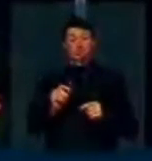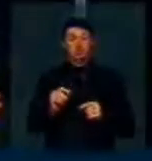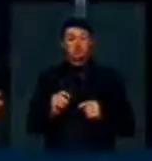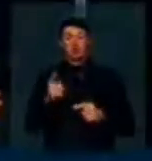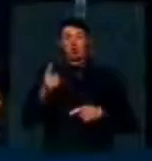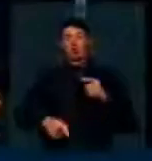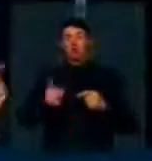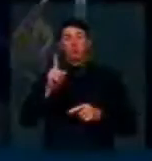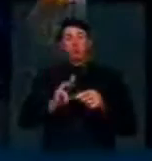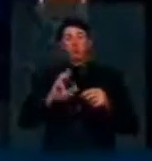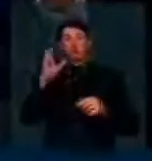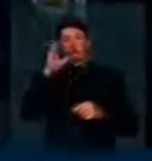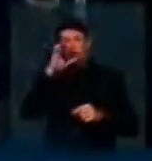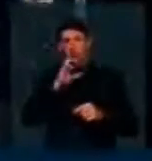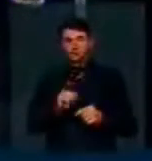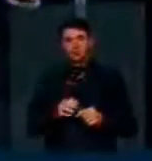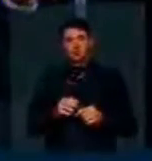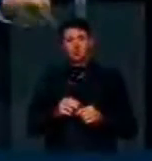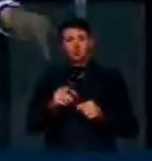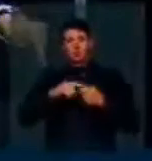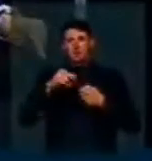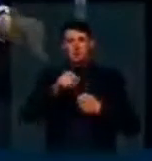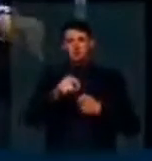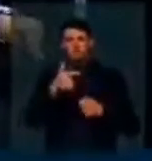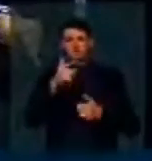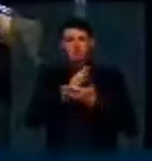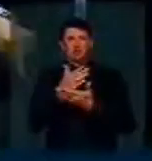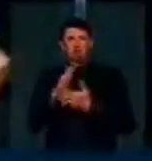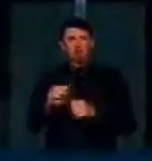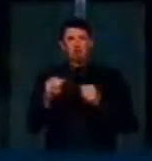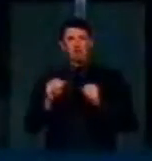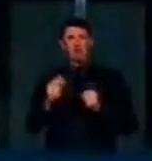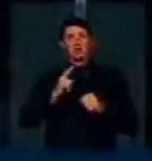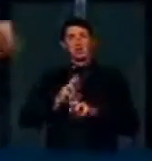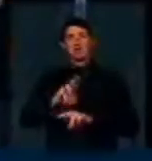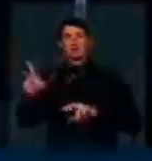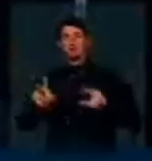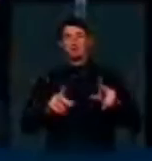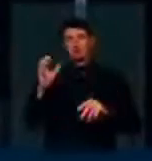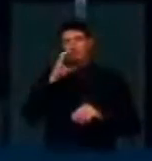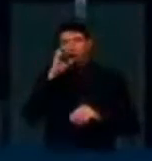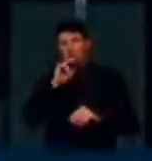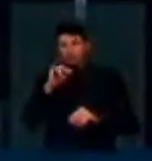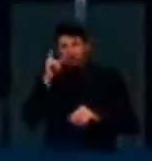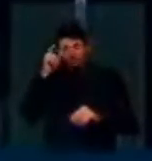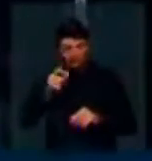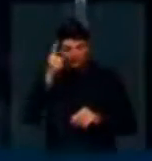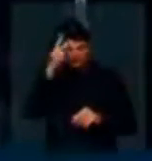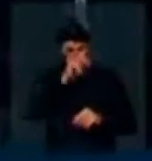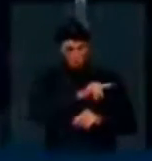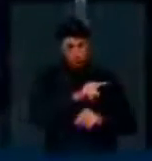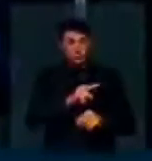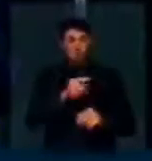velocidade, não tem nada, não tem um artigo que diga que possa ter velocidade diferenciada. Se fosse essa a intenção de vossa excelência,